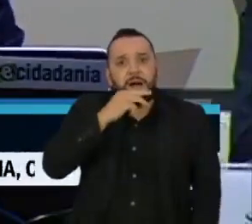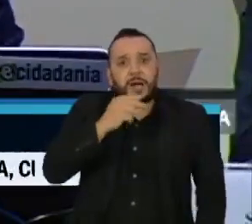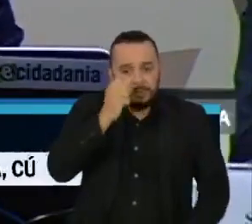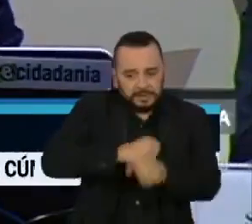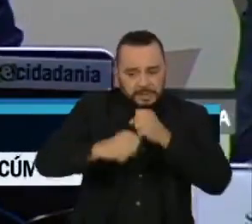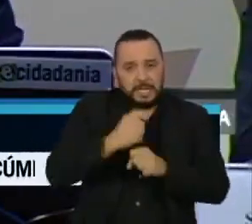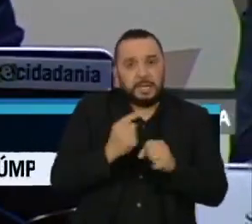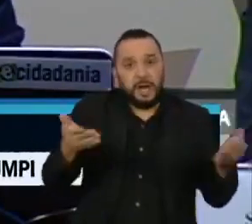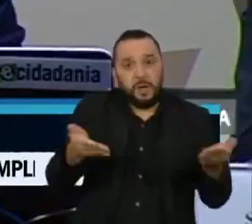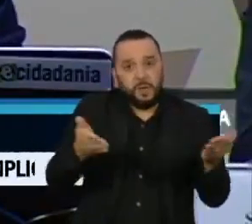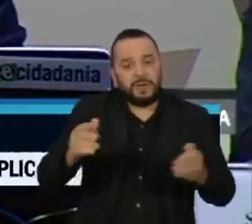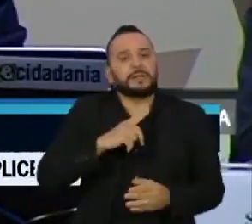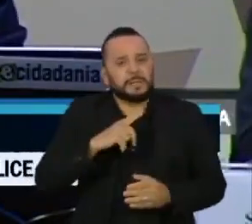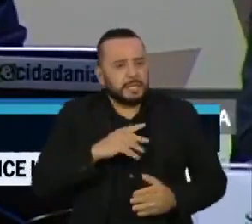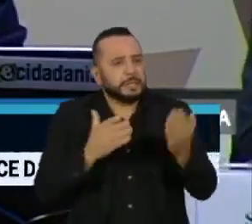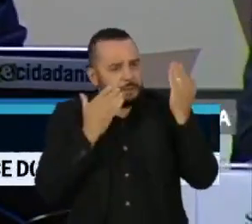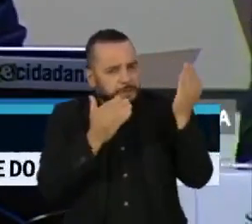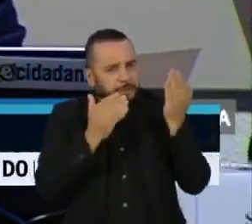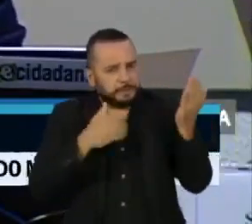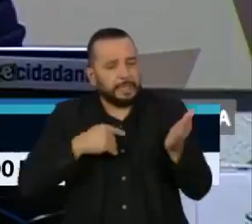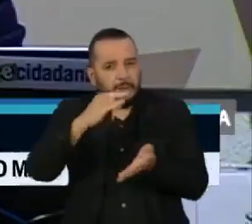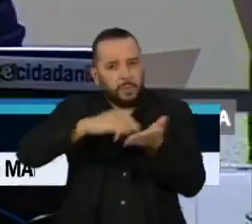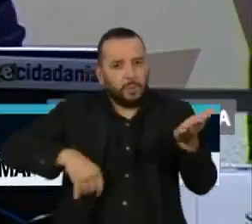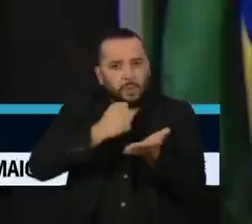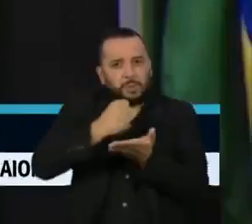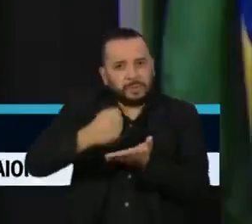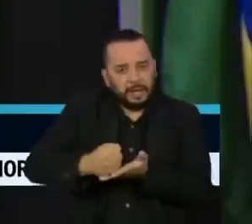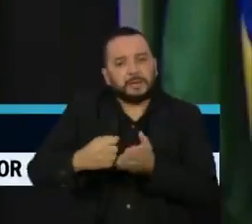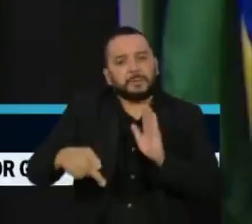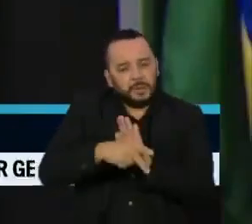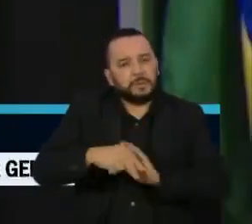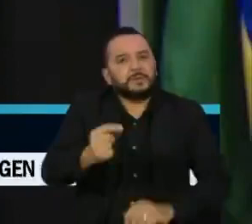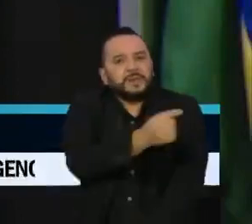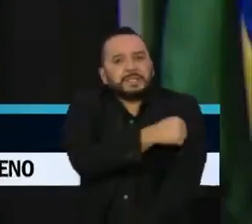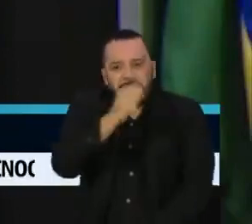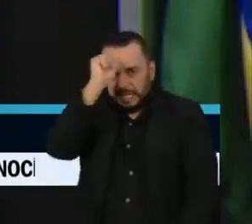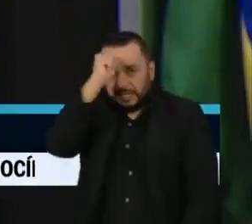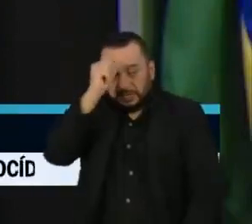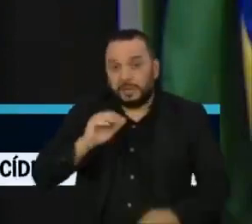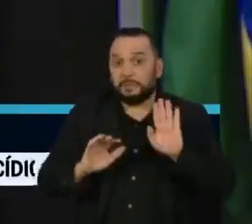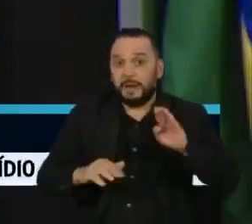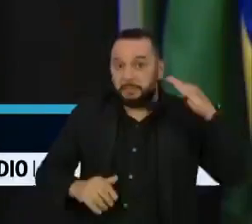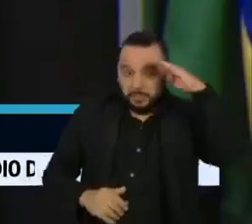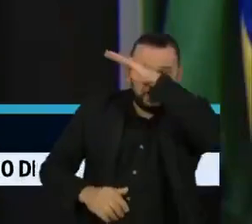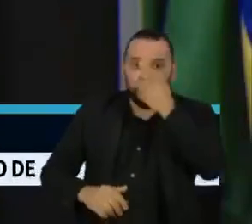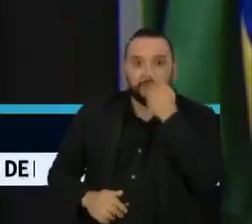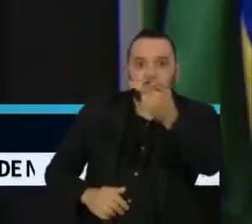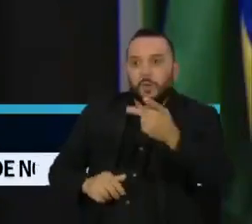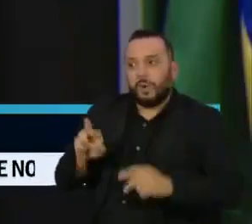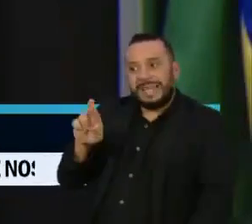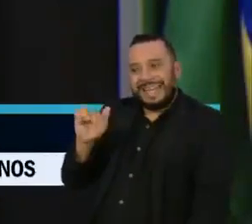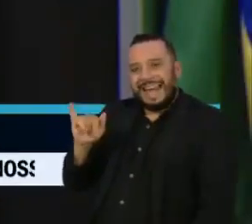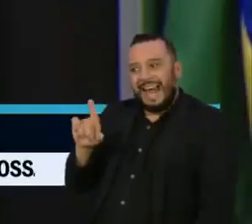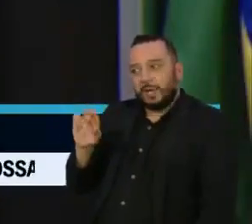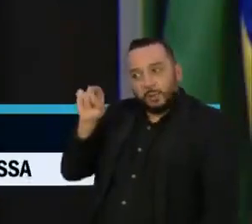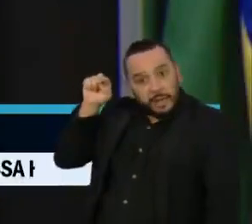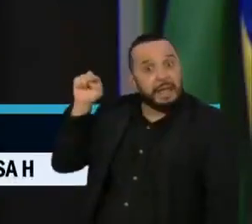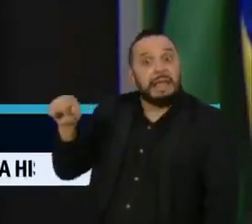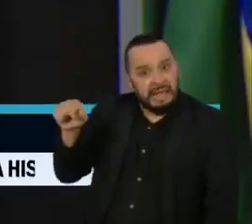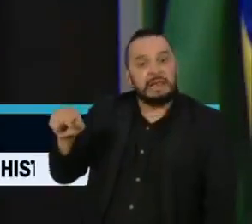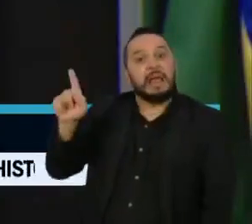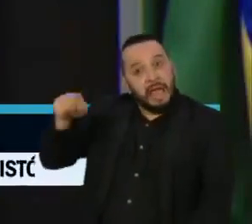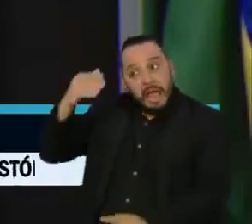relatar as suspeitas de irregularidades no contrato da Covaxin. Na ocasião, Bolsonaro teria citado Ricardo Barros como